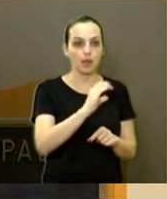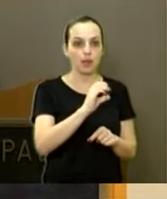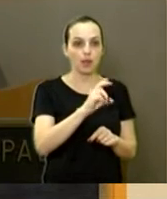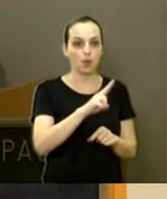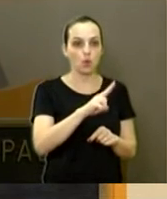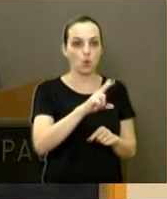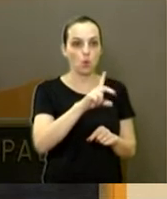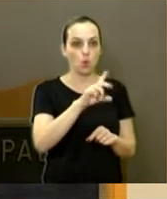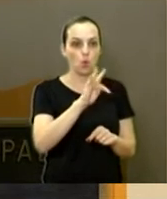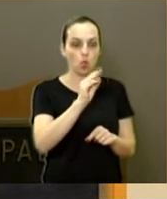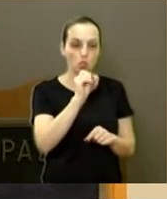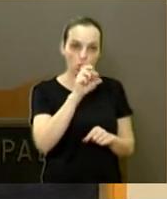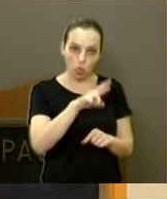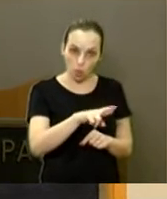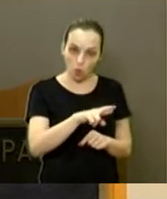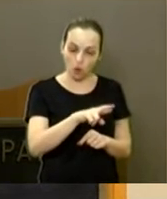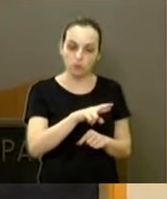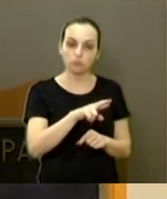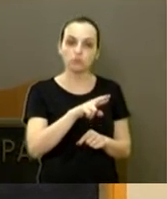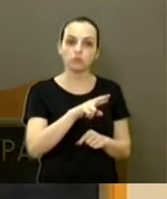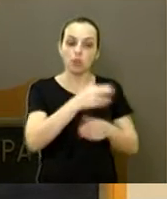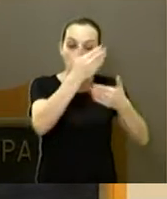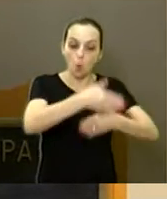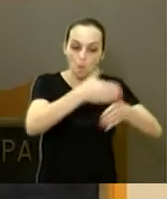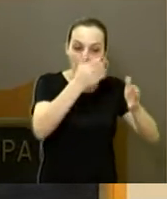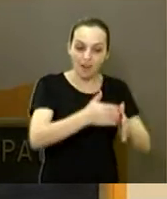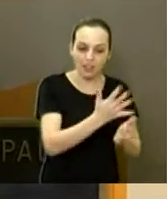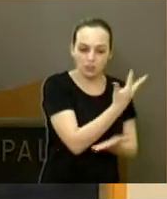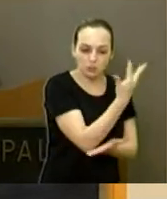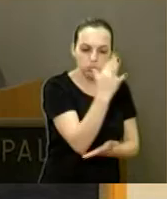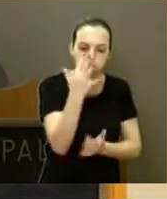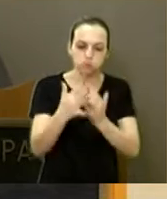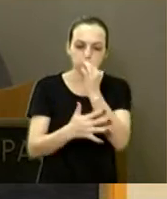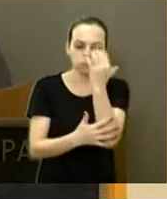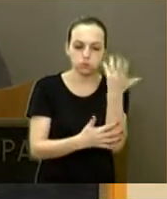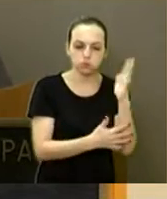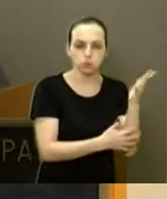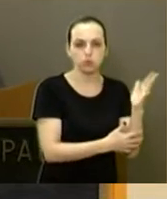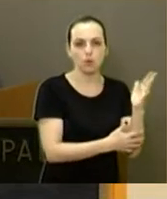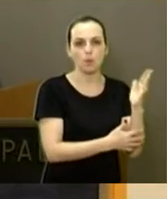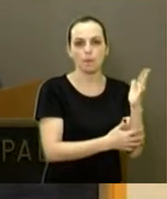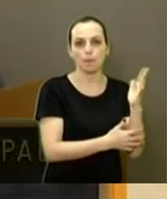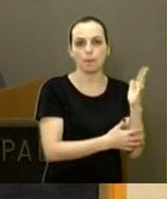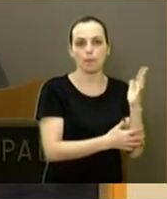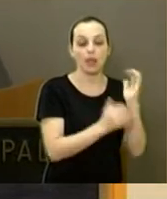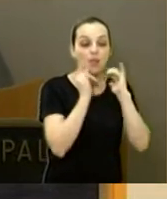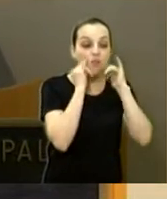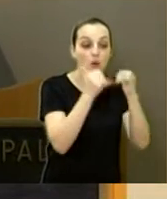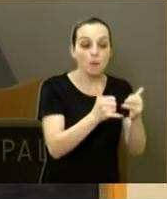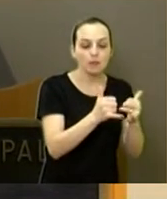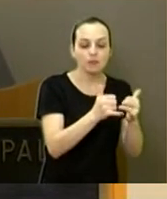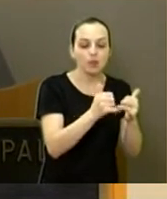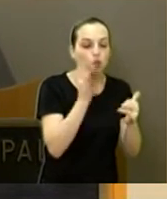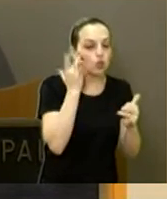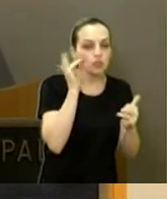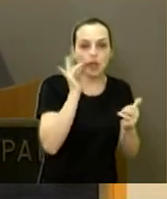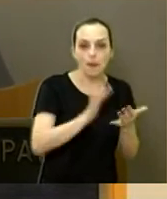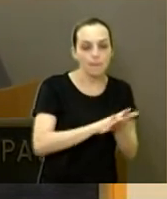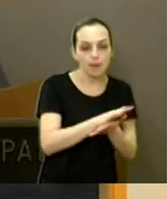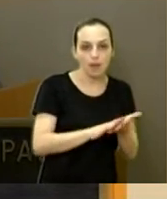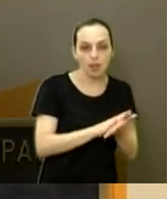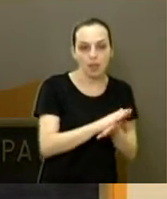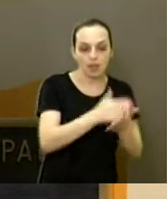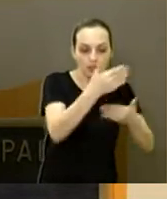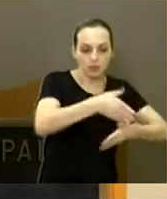é avisado o proprietário, fazendeiro, e não chega a informação para o apicultor. Ele